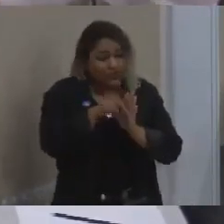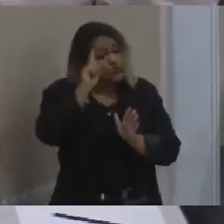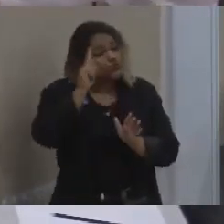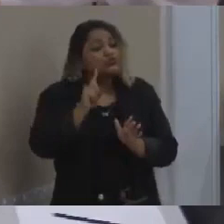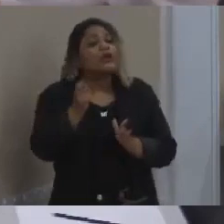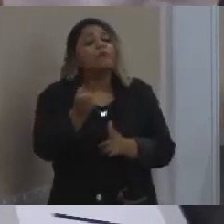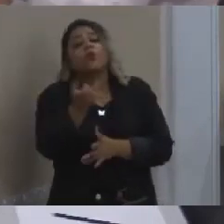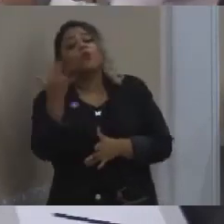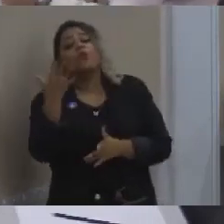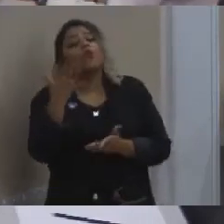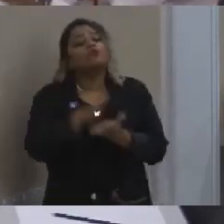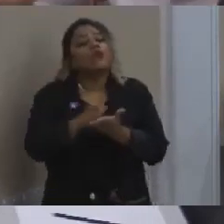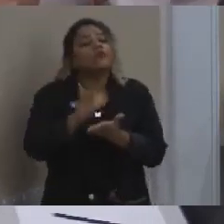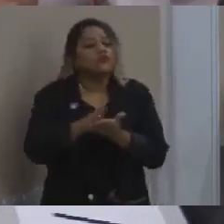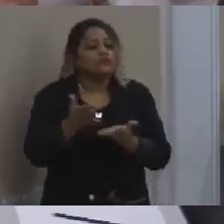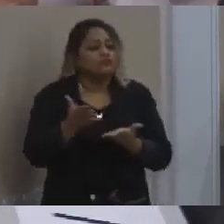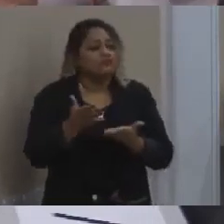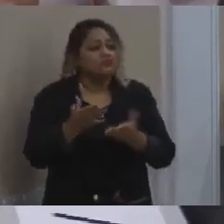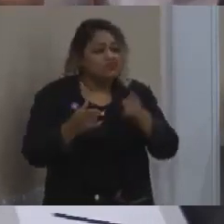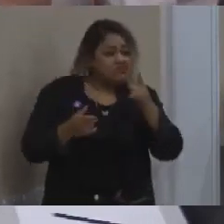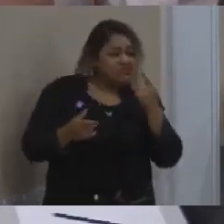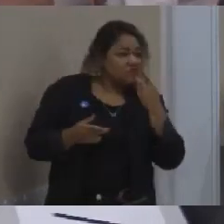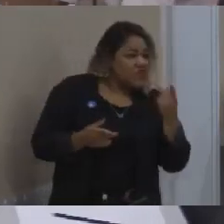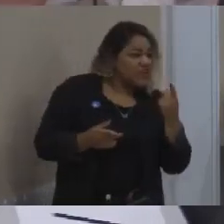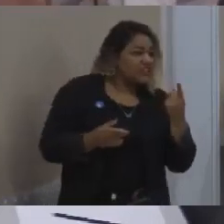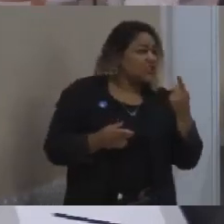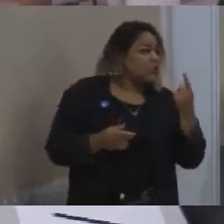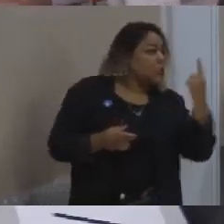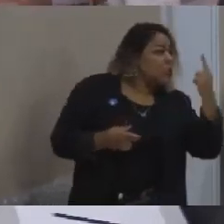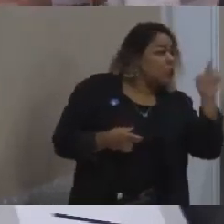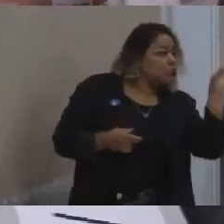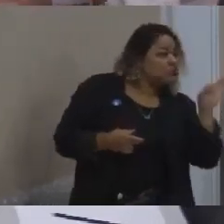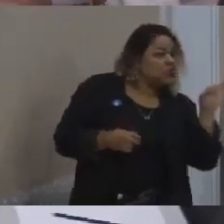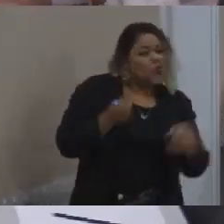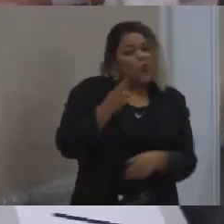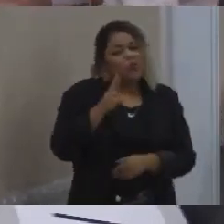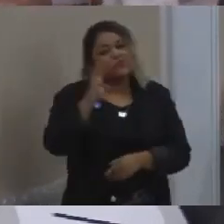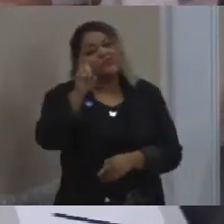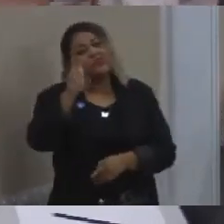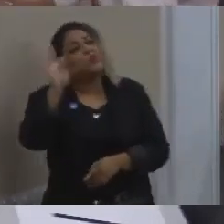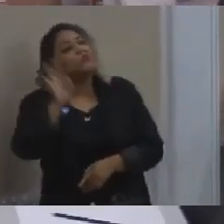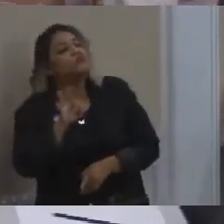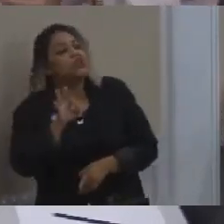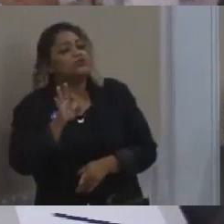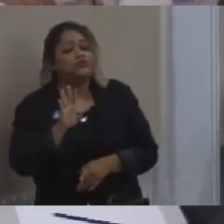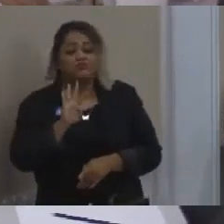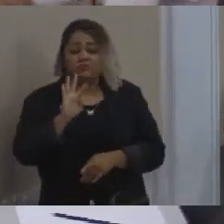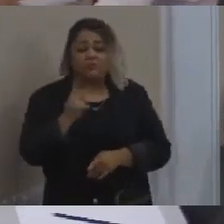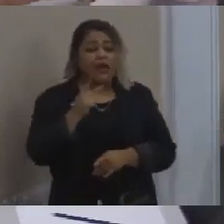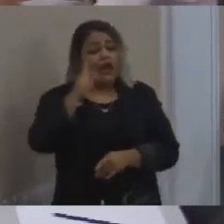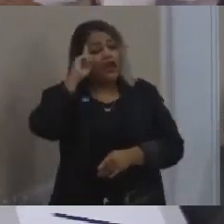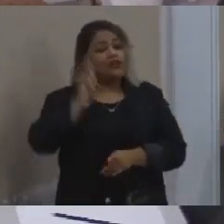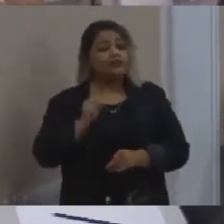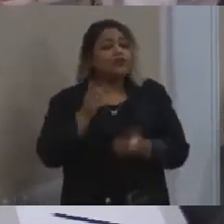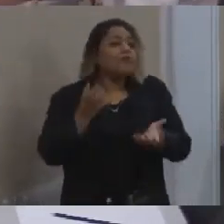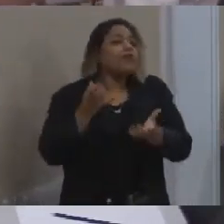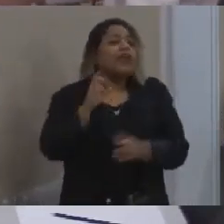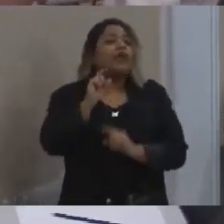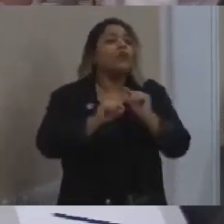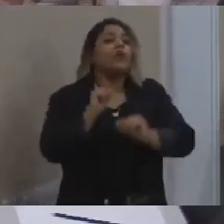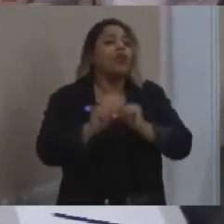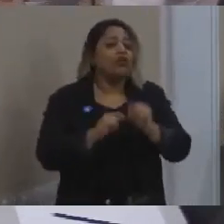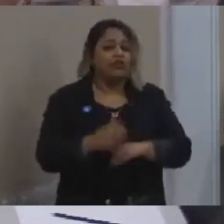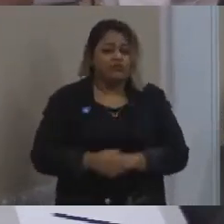% ou se é 5%, a gente pode estar errando do mesmo jeito, porque a cidade não sabe o que ela quer. Nós temos agora muitas coisas